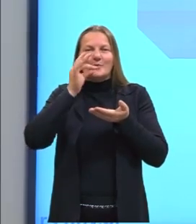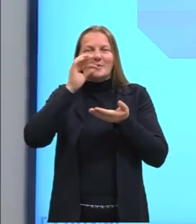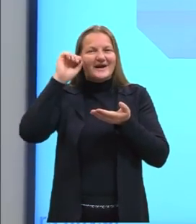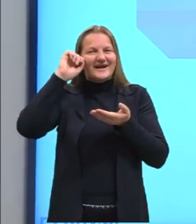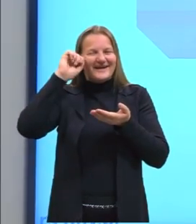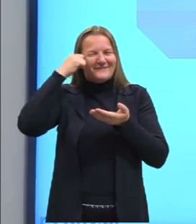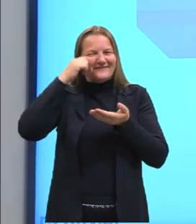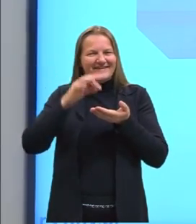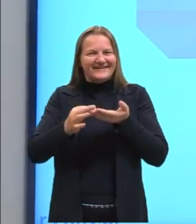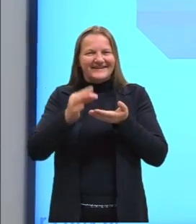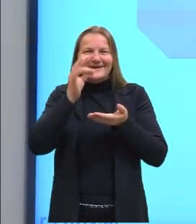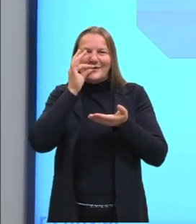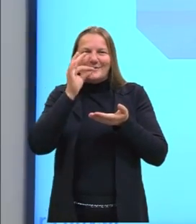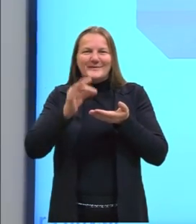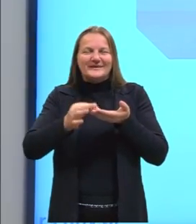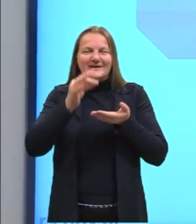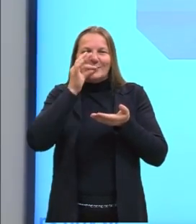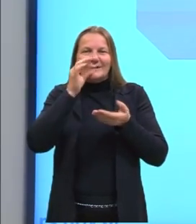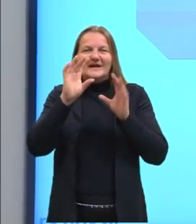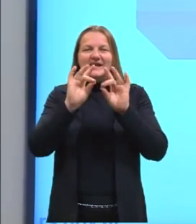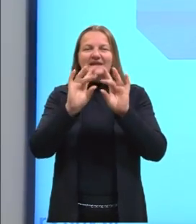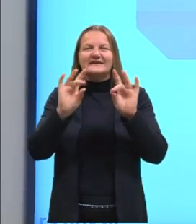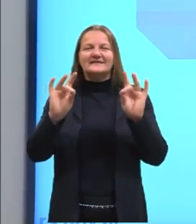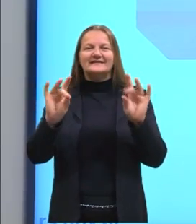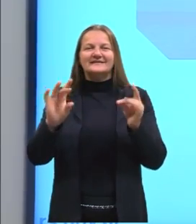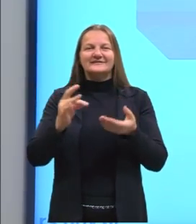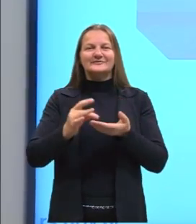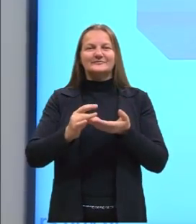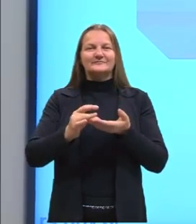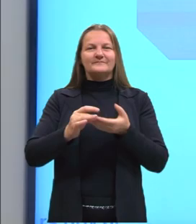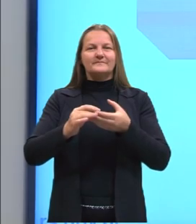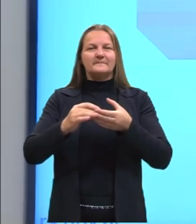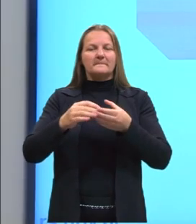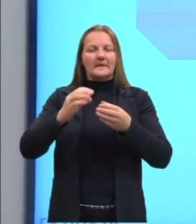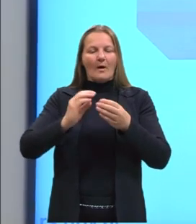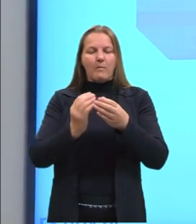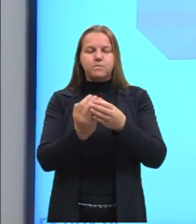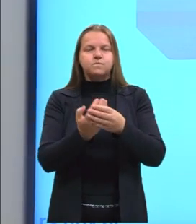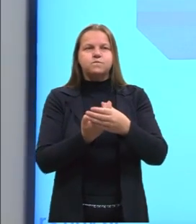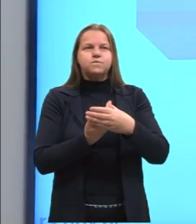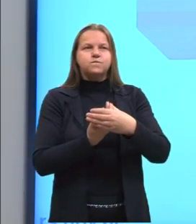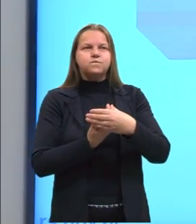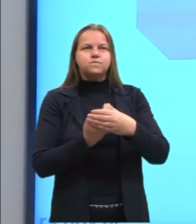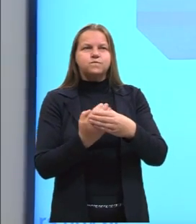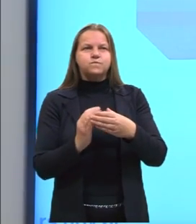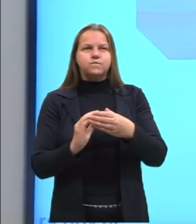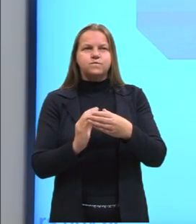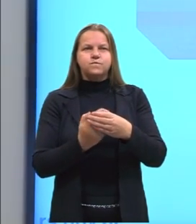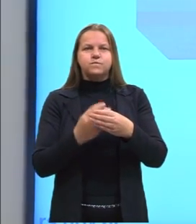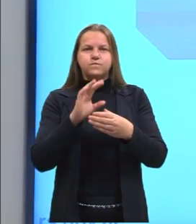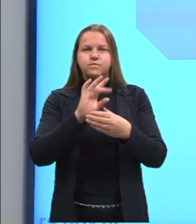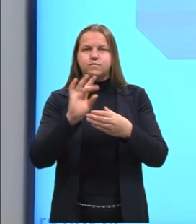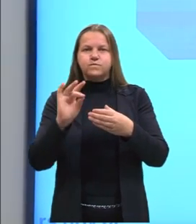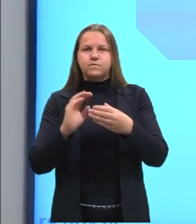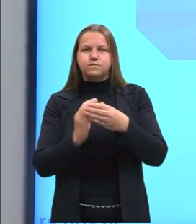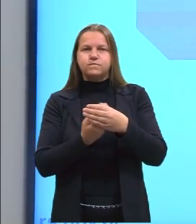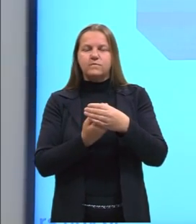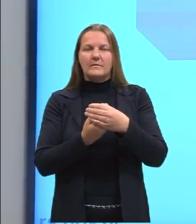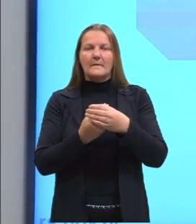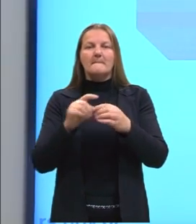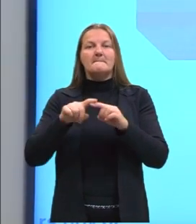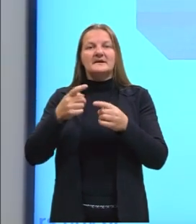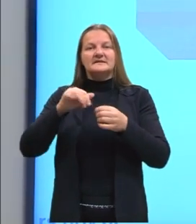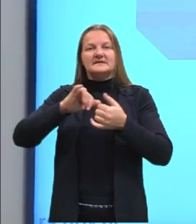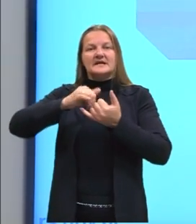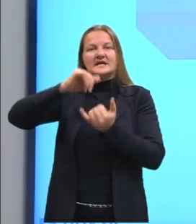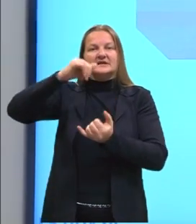o acontece? O café, o líquido, a massa do café fica retida aqui dentro. Mas isso não quer dizer que ele não vai trocar energia com o